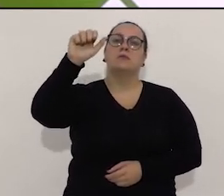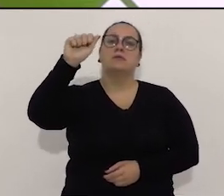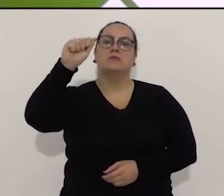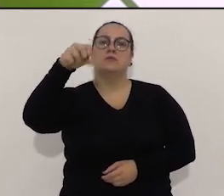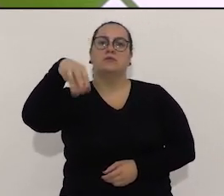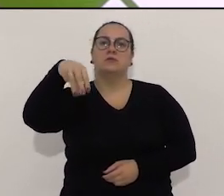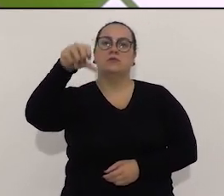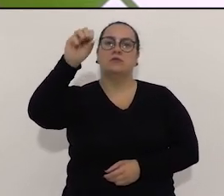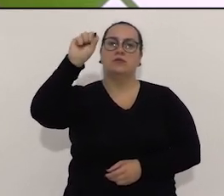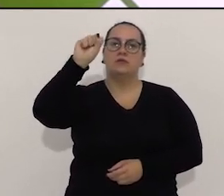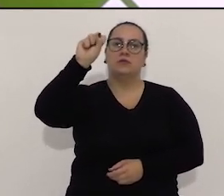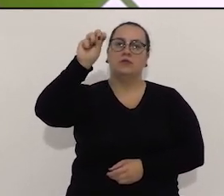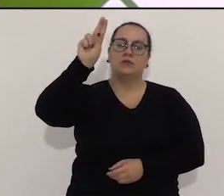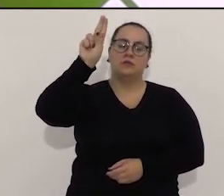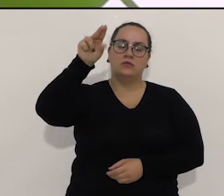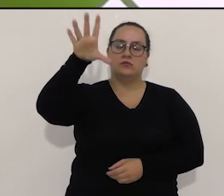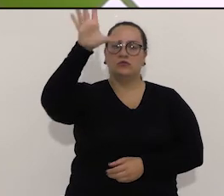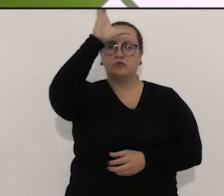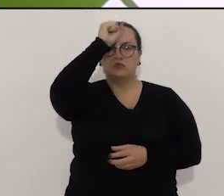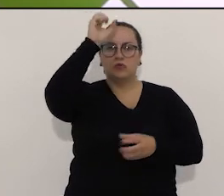da UBS, do Ipiranga,